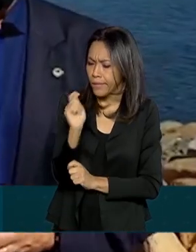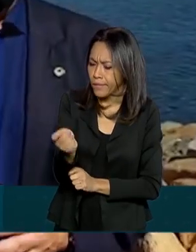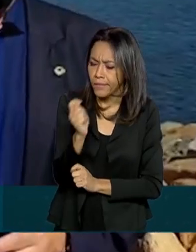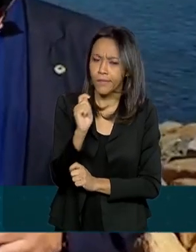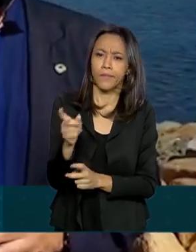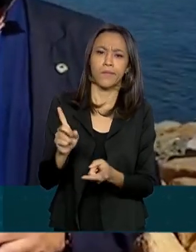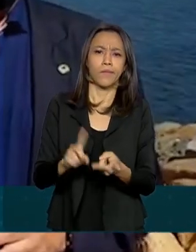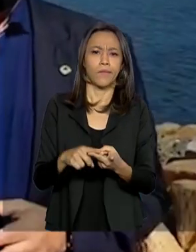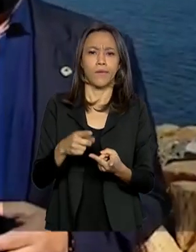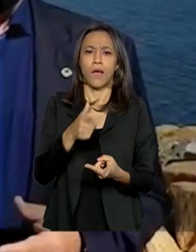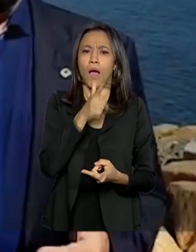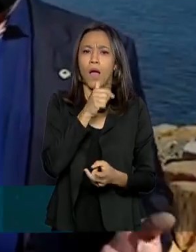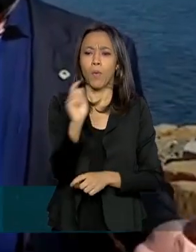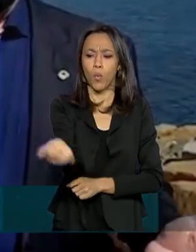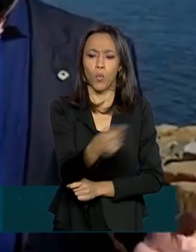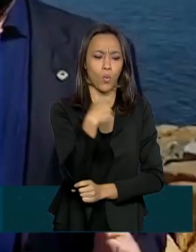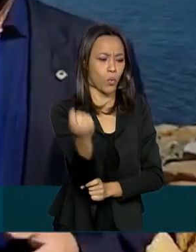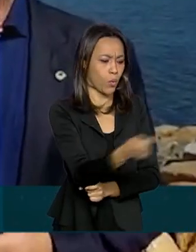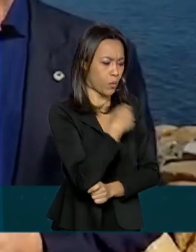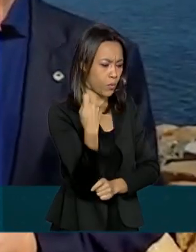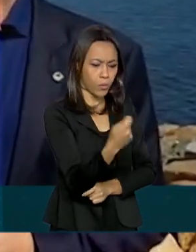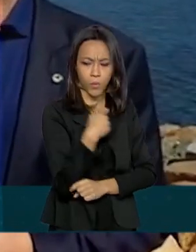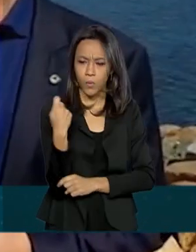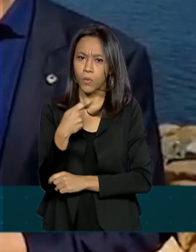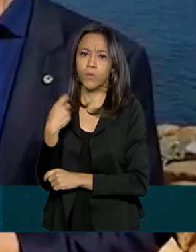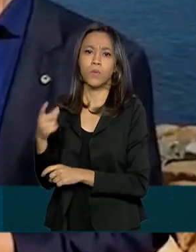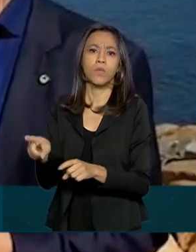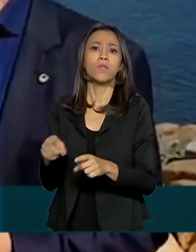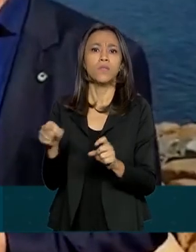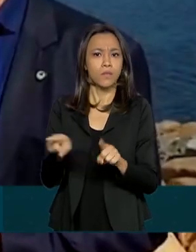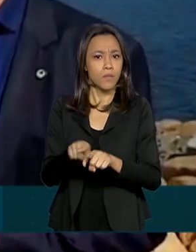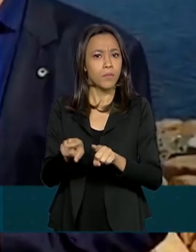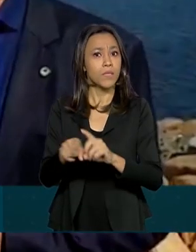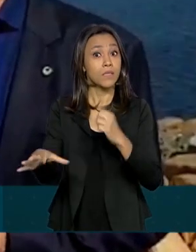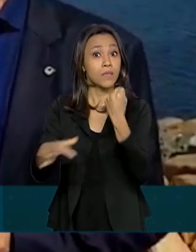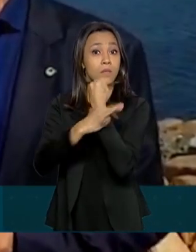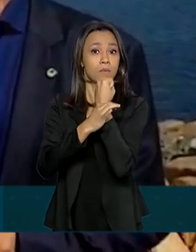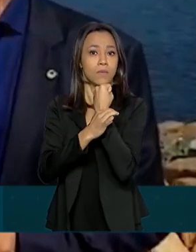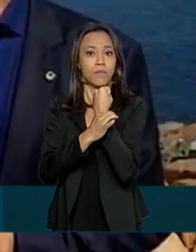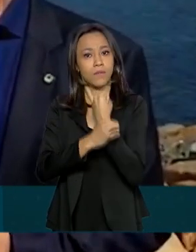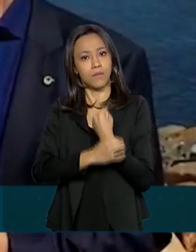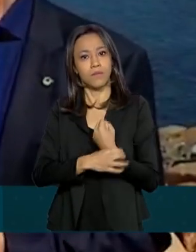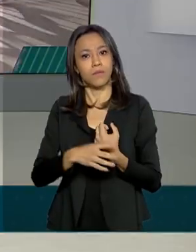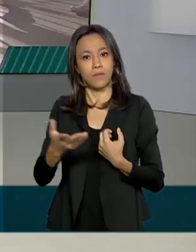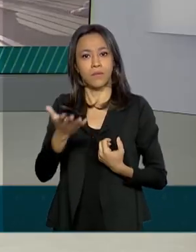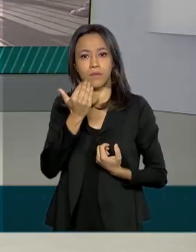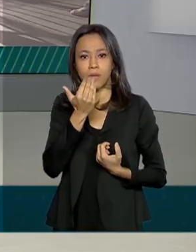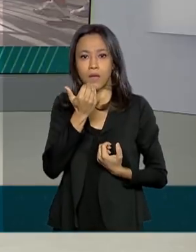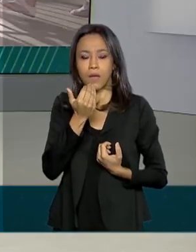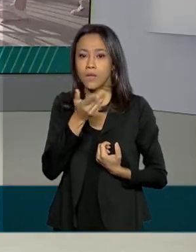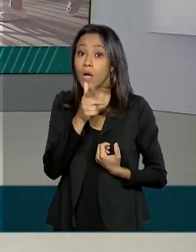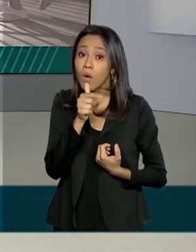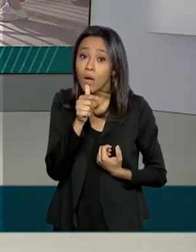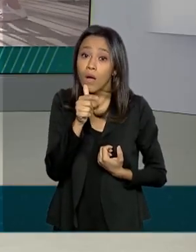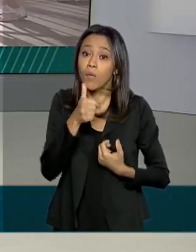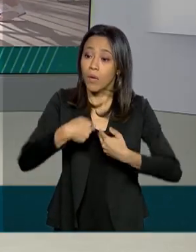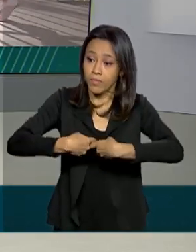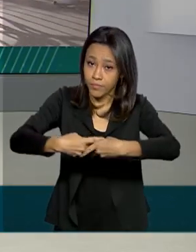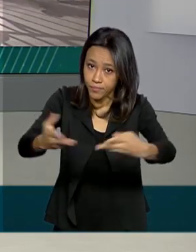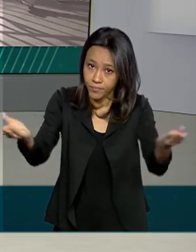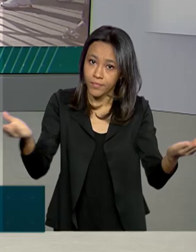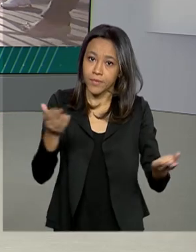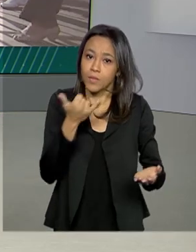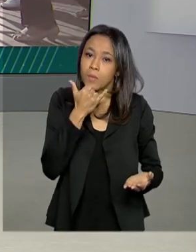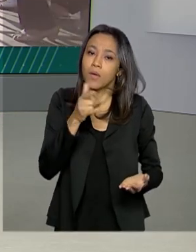da irrigação, além da segurança hídrica que isso significa aqui para a população. Agora a gente